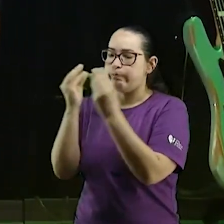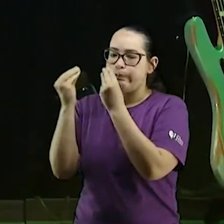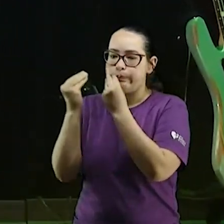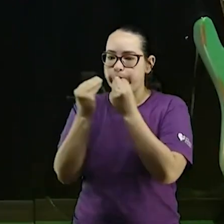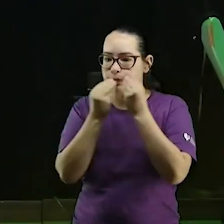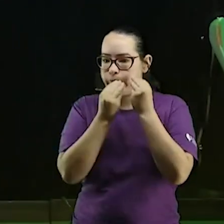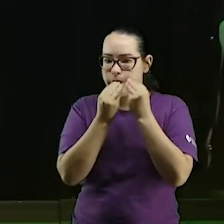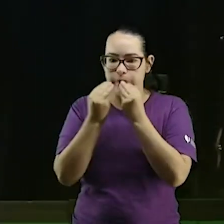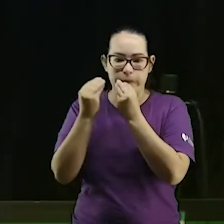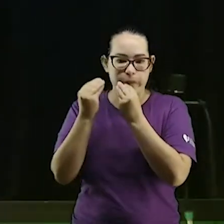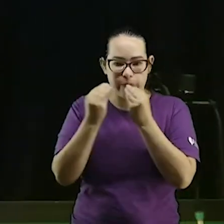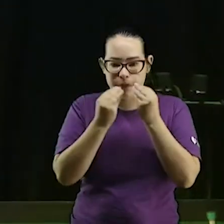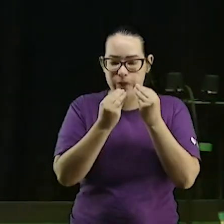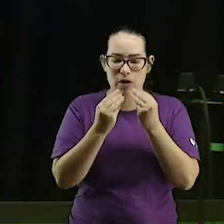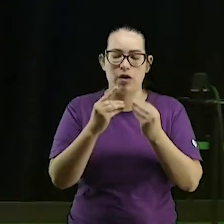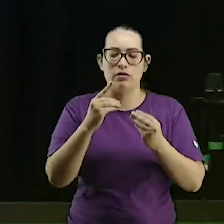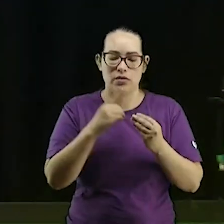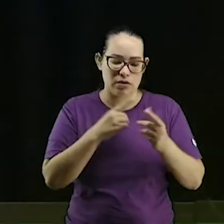bateria